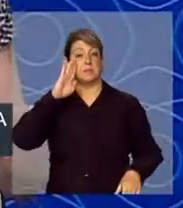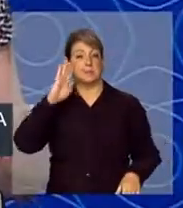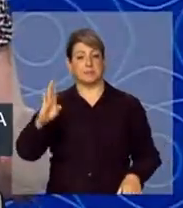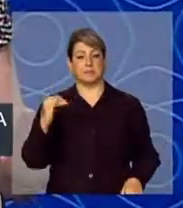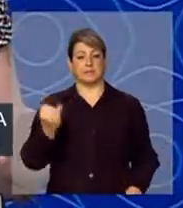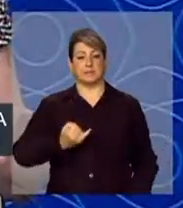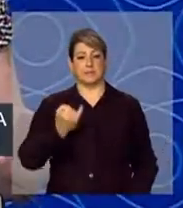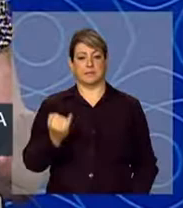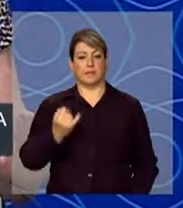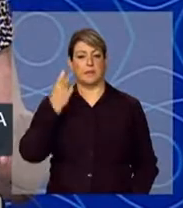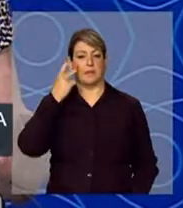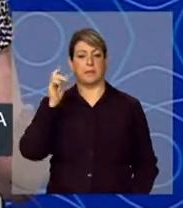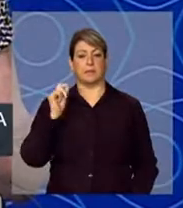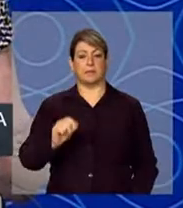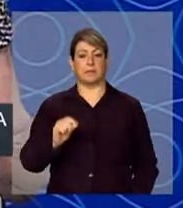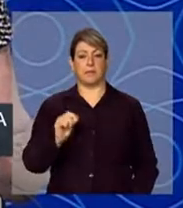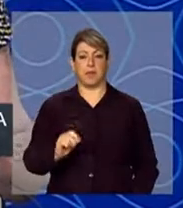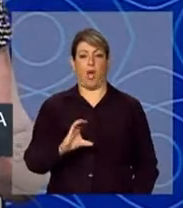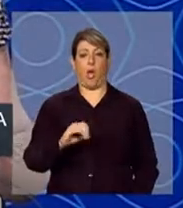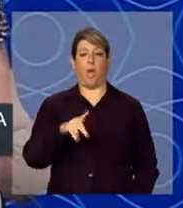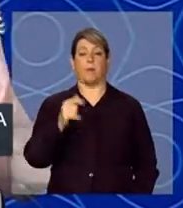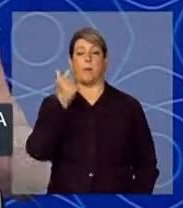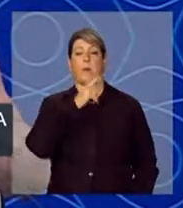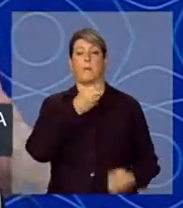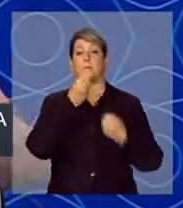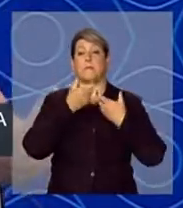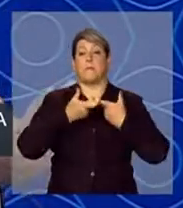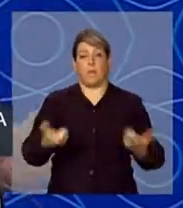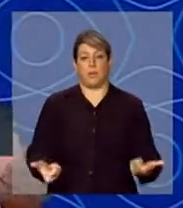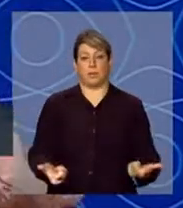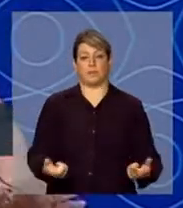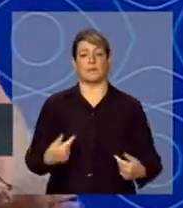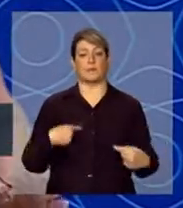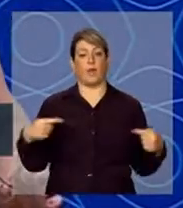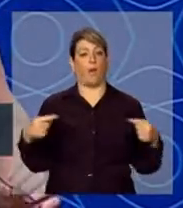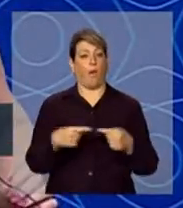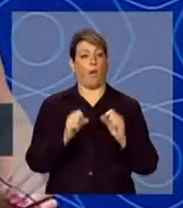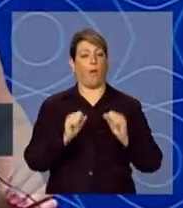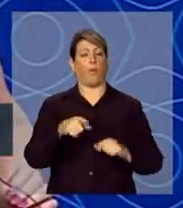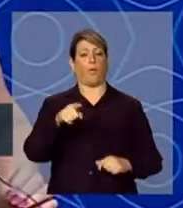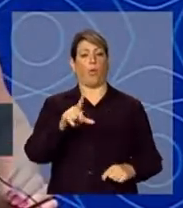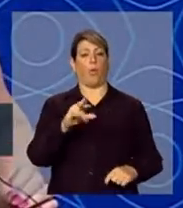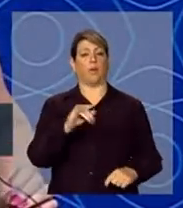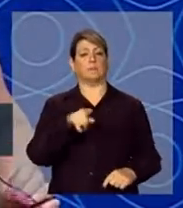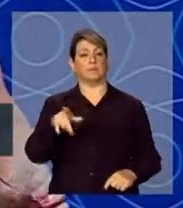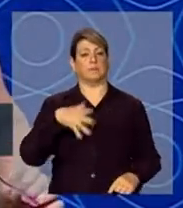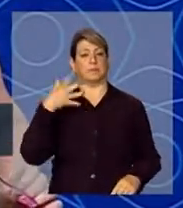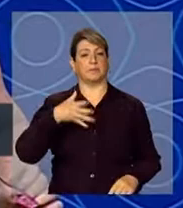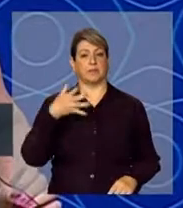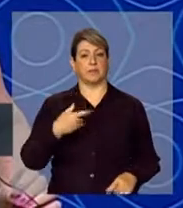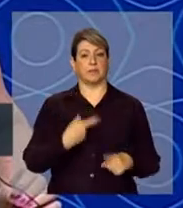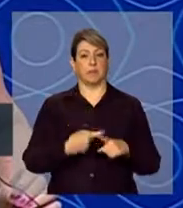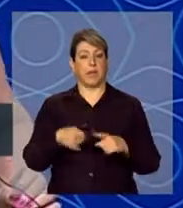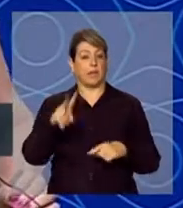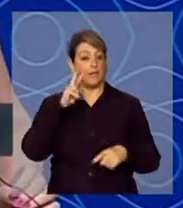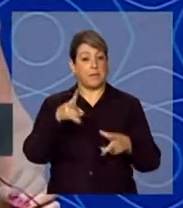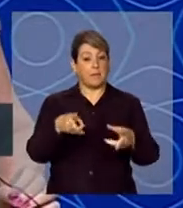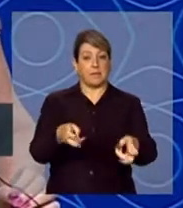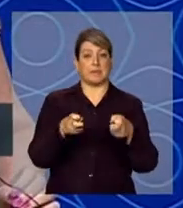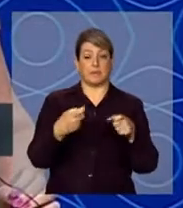para a Copa ter êxito. Eu concordo, Luiz Fernandes, com as suas palavras e essa percepção,